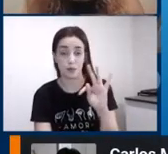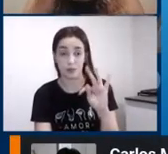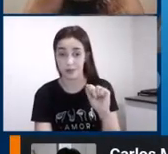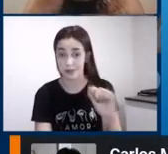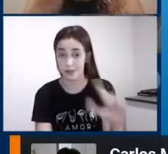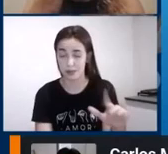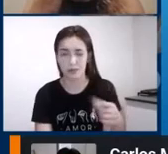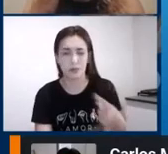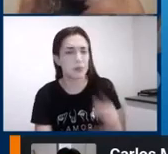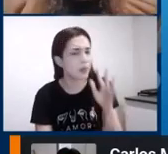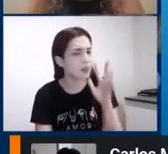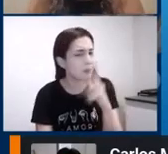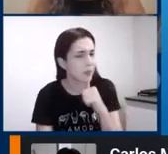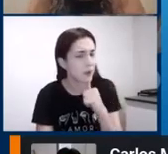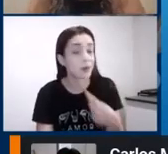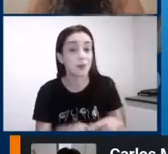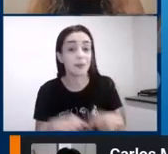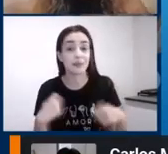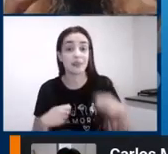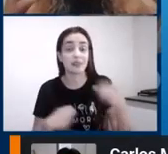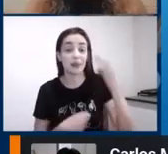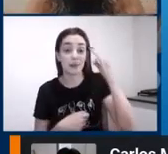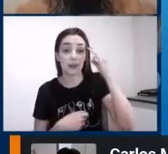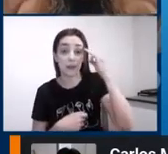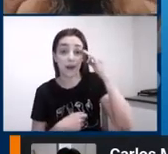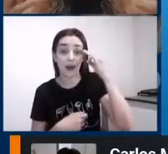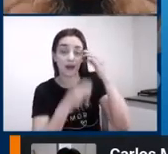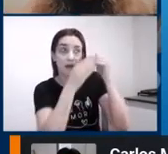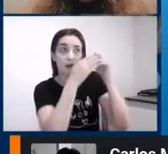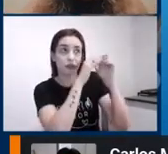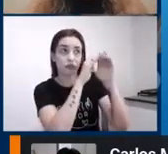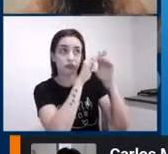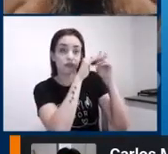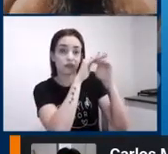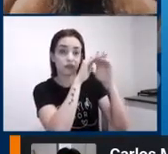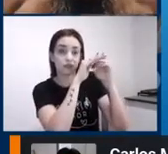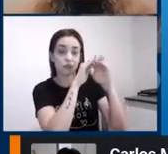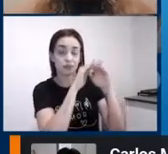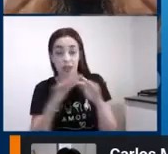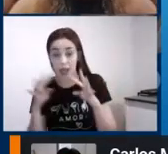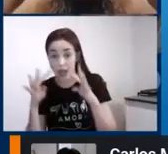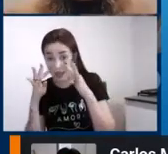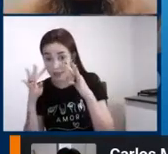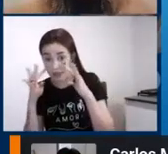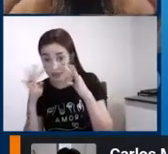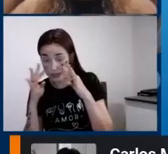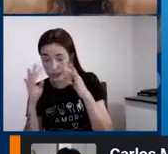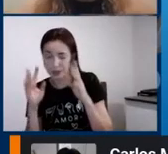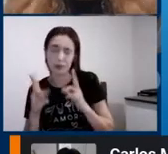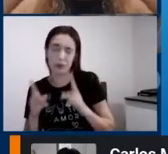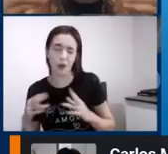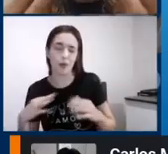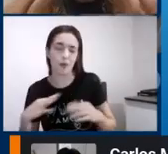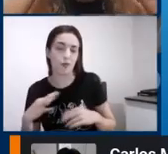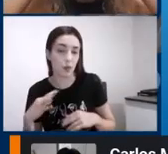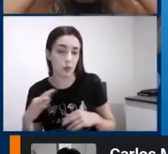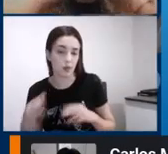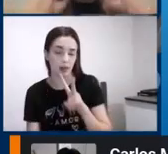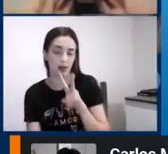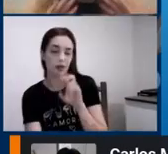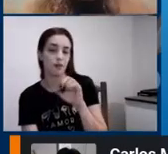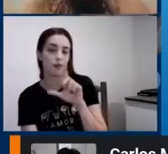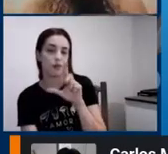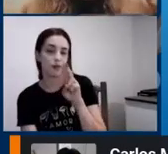tardia? Porque eu preciso ter memórias. A atenção voluntária ela vai atuar em cima das minhas